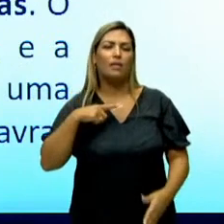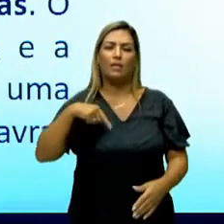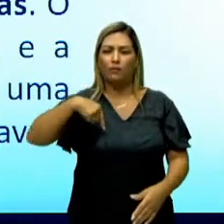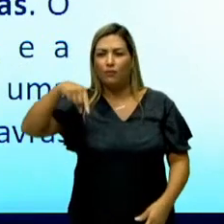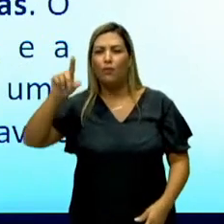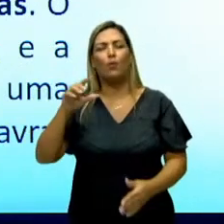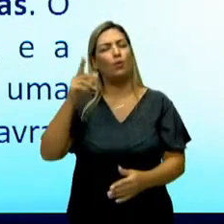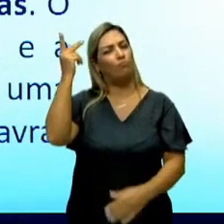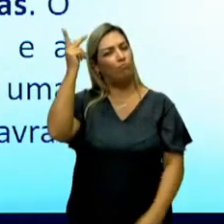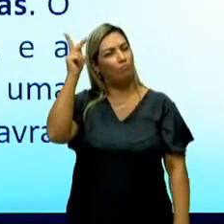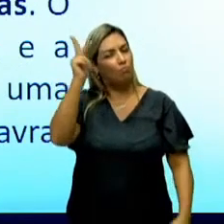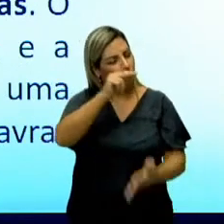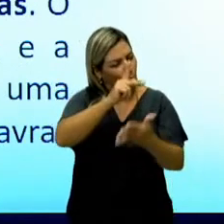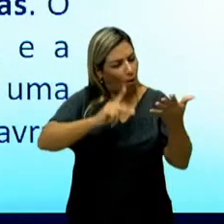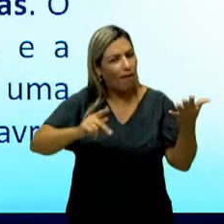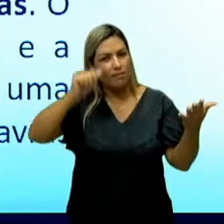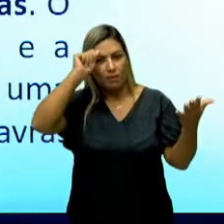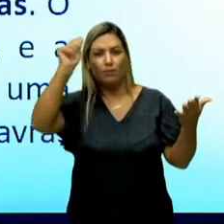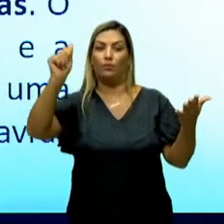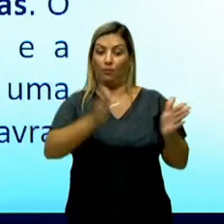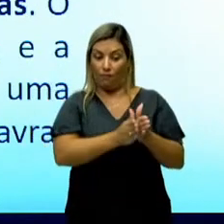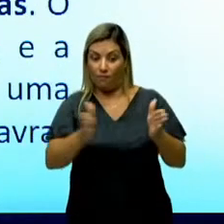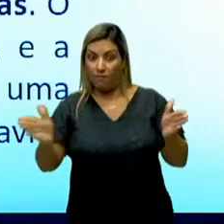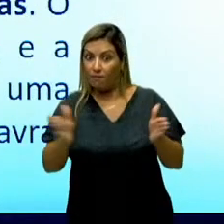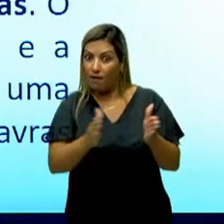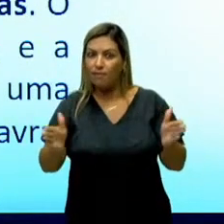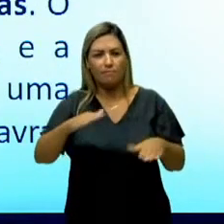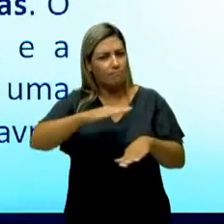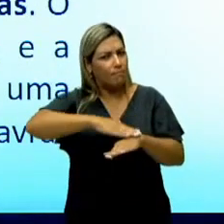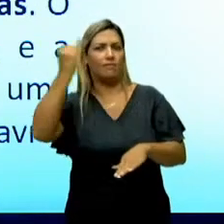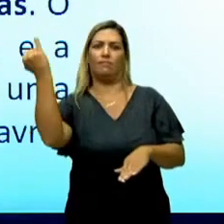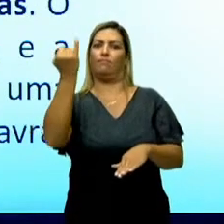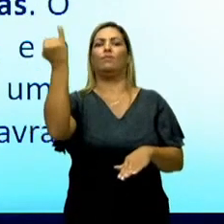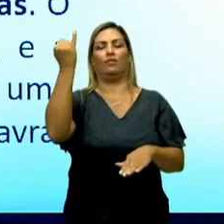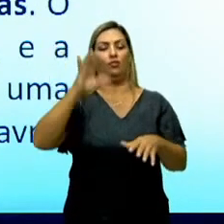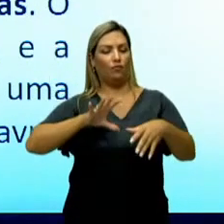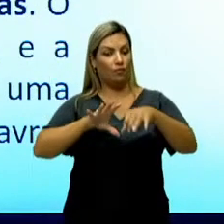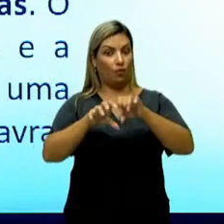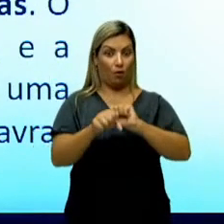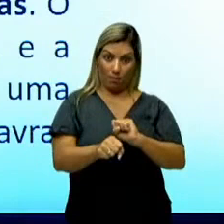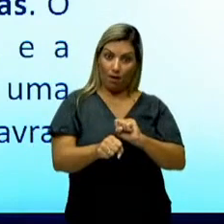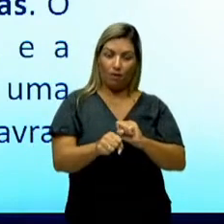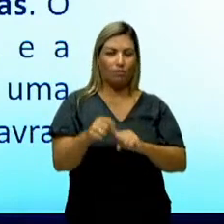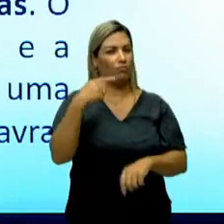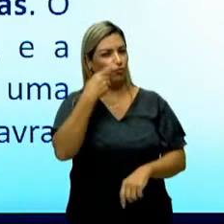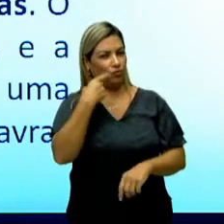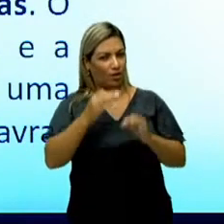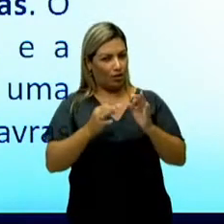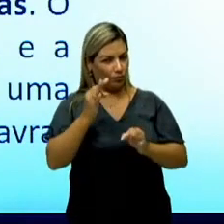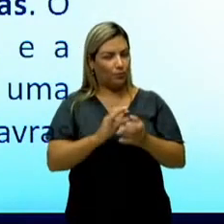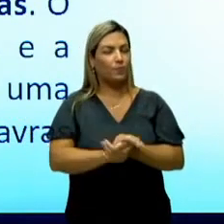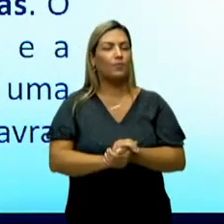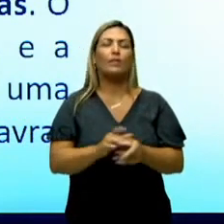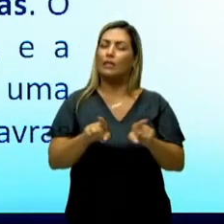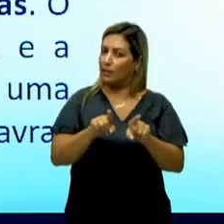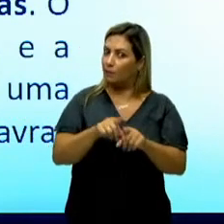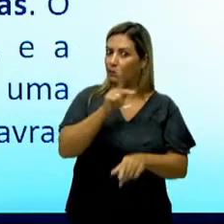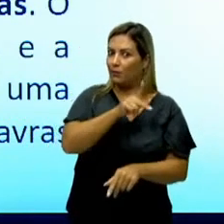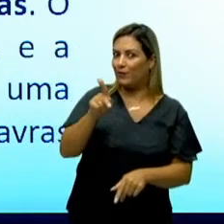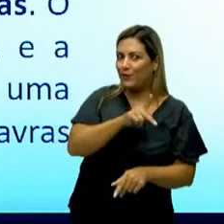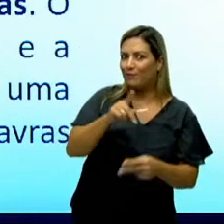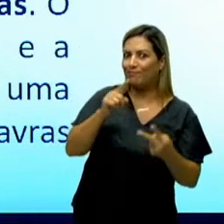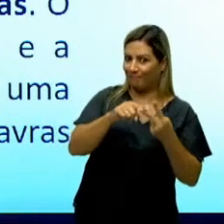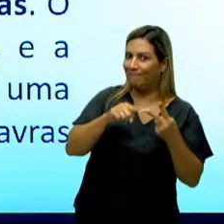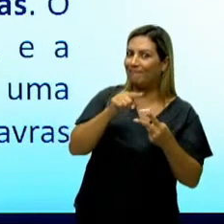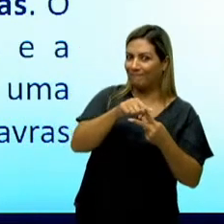foi o poeta mais importante da fase pré-modernista. Ele era formado em Direito, mas também era professor,